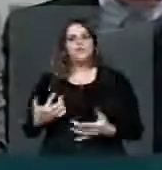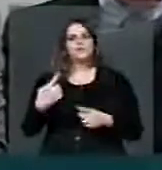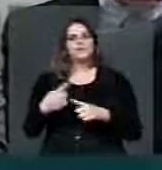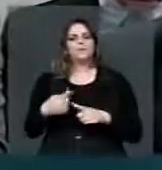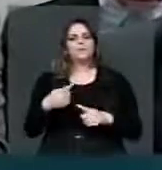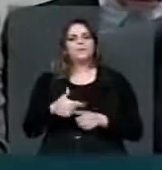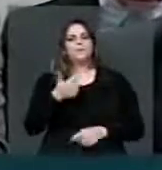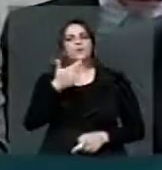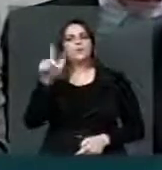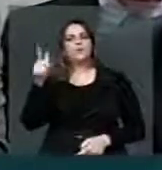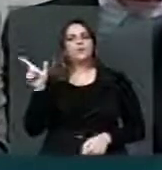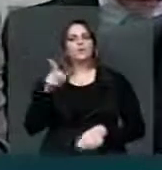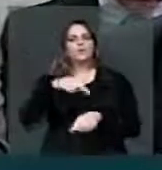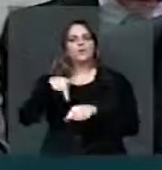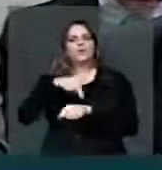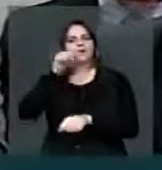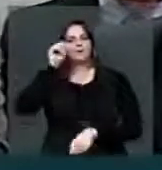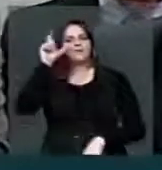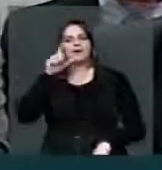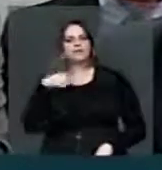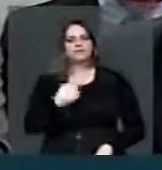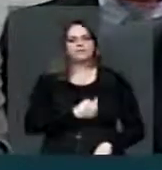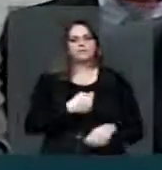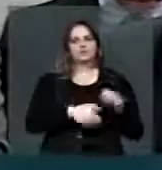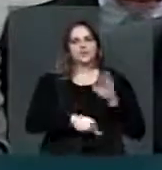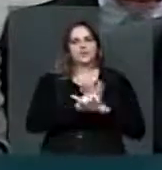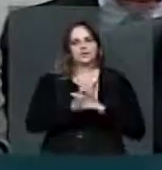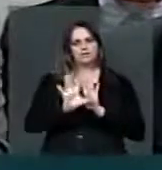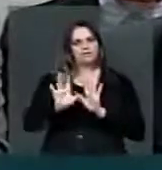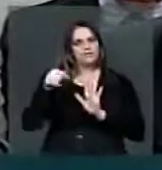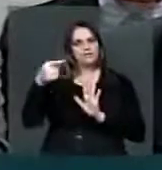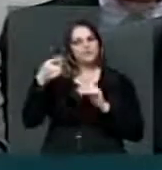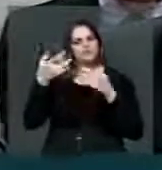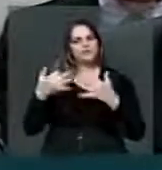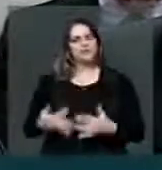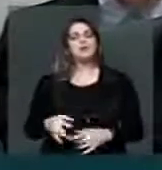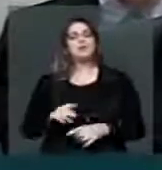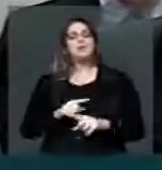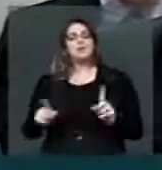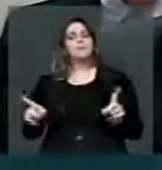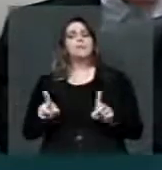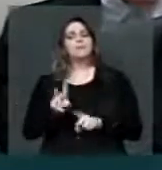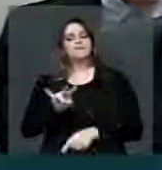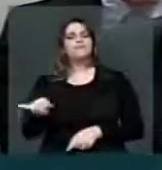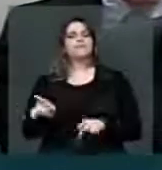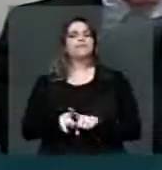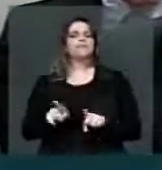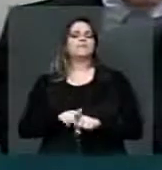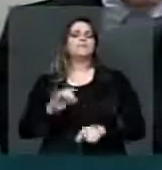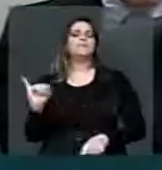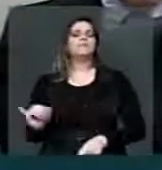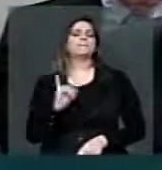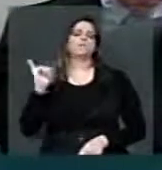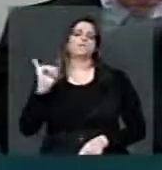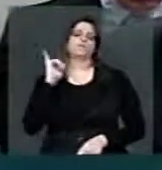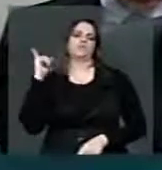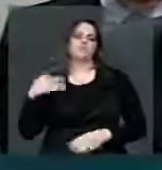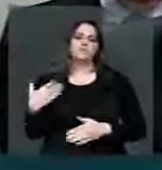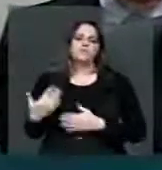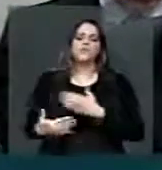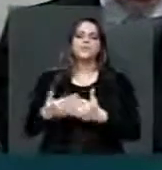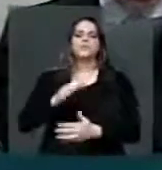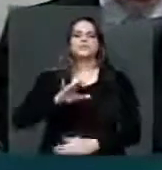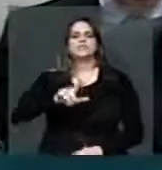estão interessados, o que eles têm dito a respeito do marco civil. Mas ele vai ser um marco também no processo legislativo brasileiro, porque ele foi